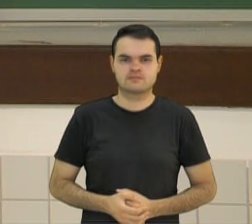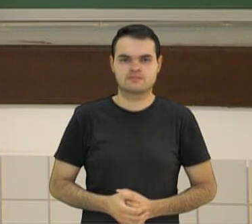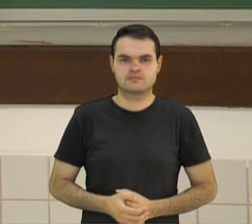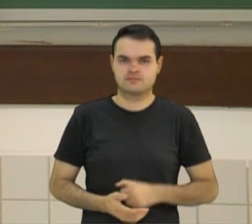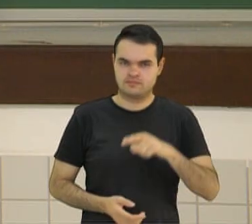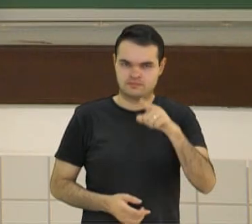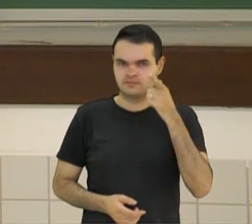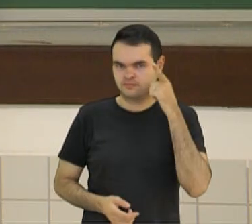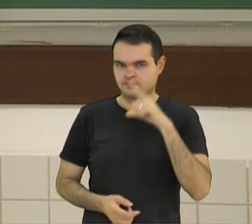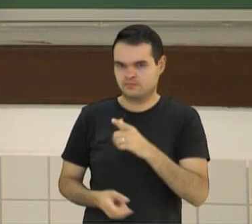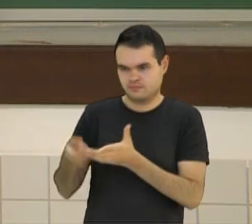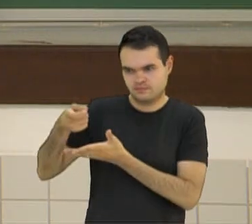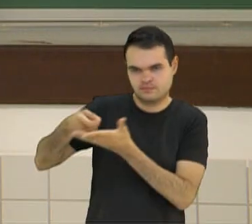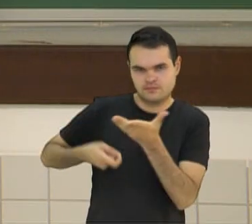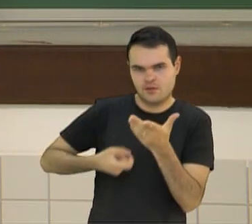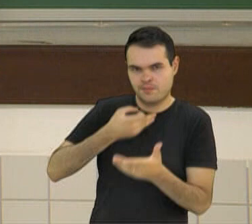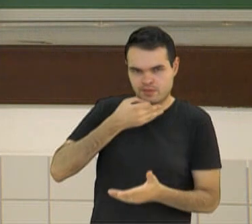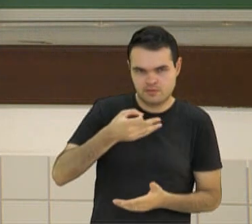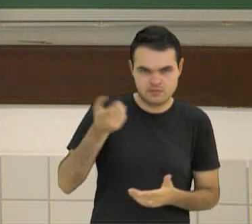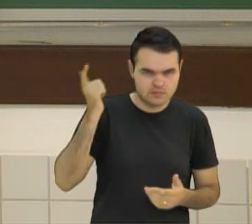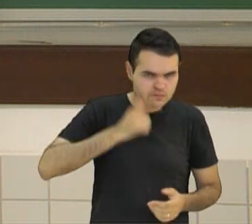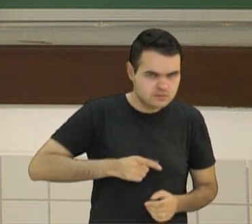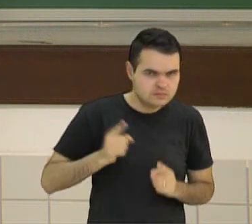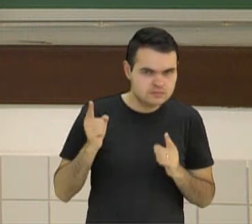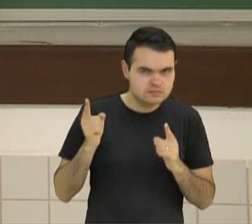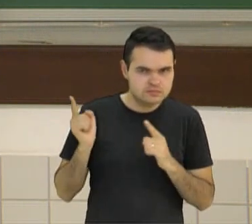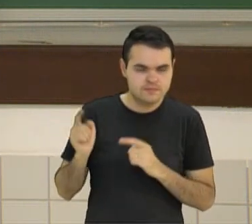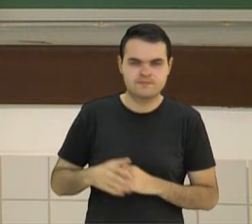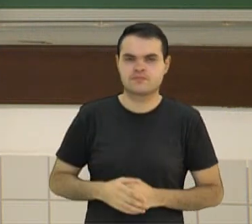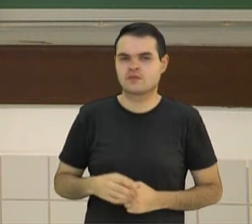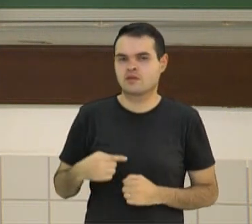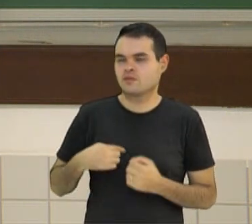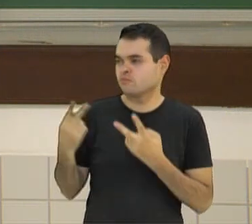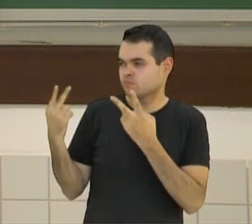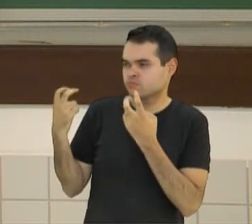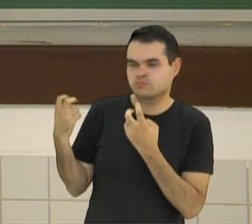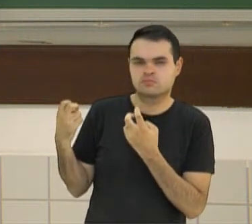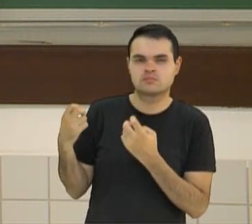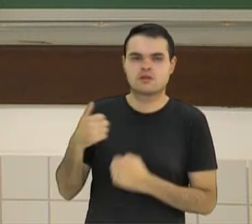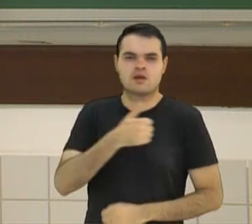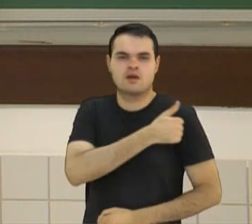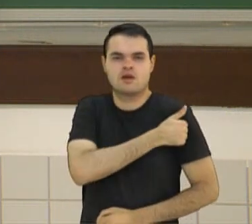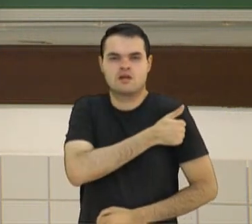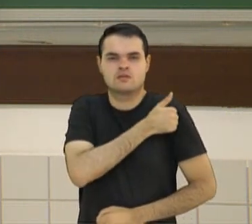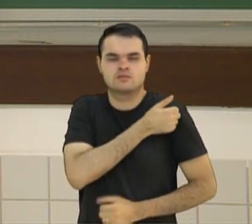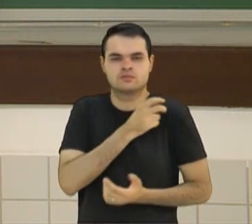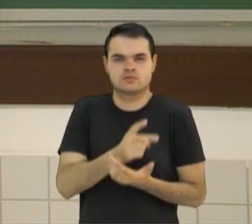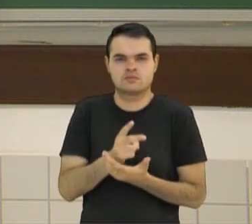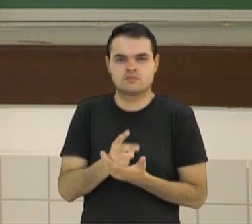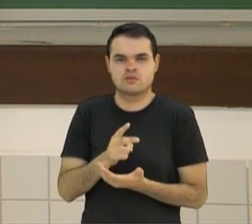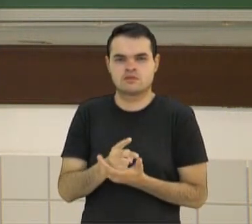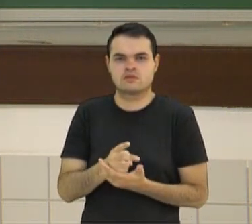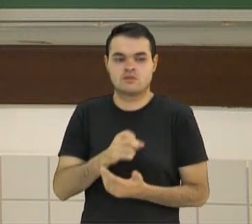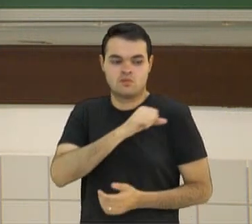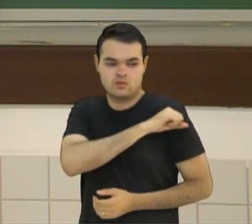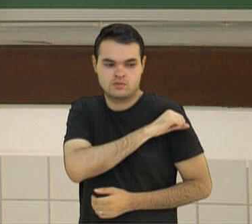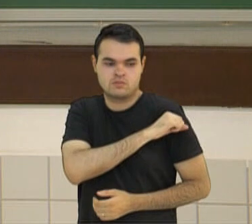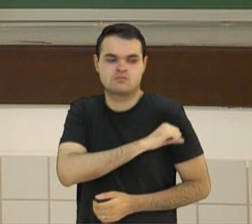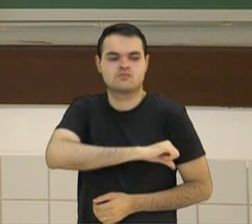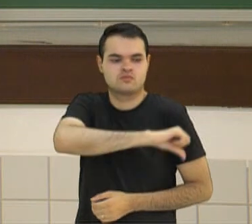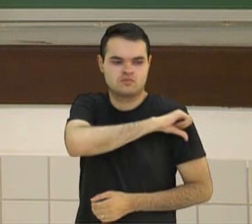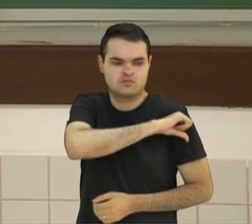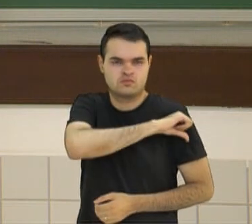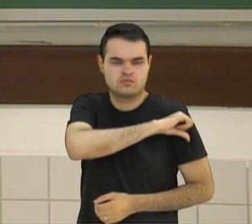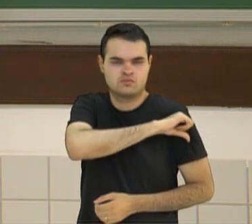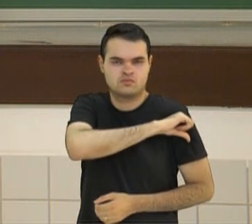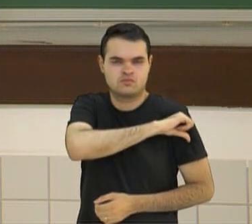Você conseguiu escrever a sua opinião? O que eu vejo muitas vezes dos alunos que passam do sétimo para o oitavo, do oitavo para